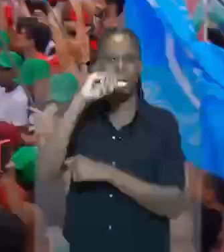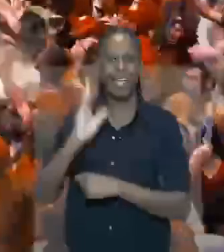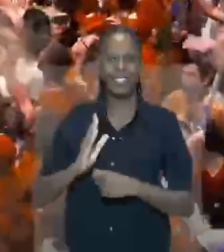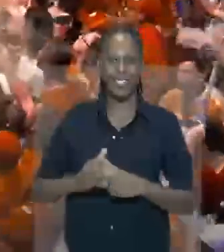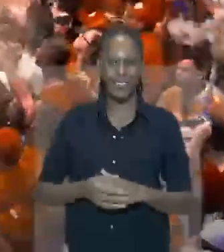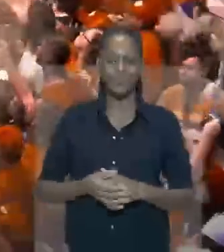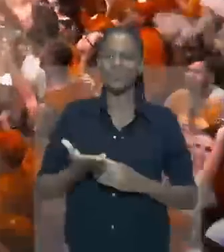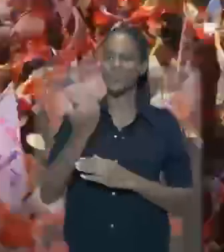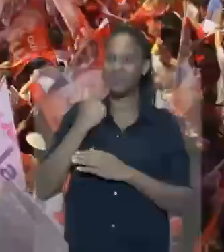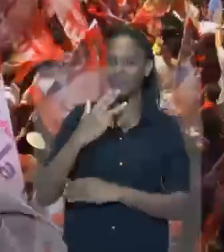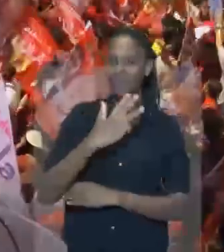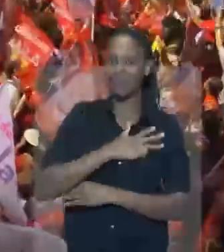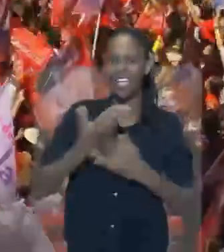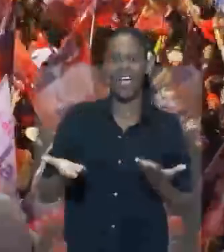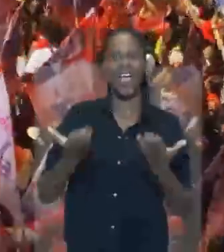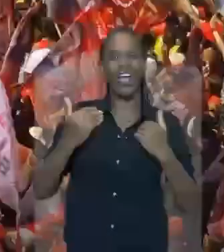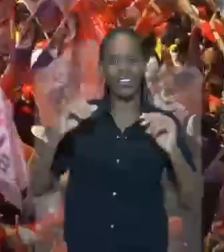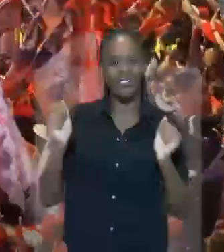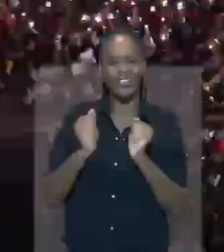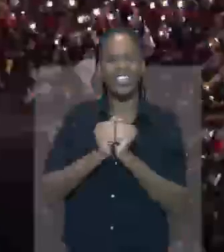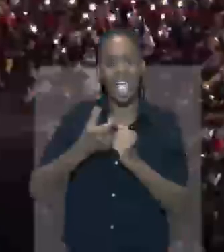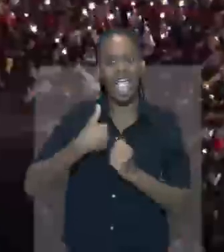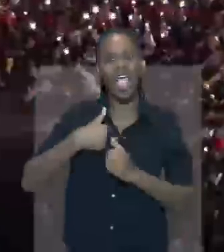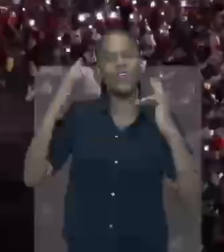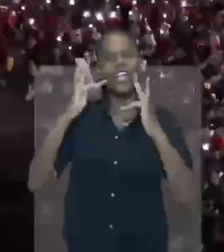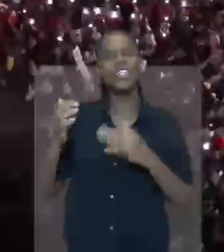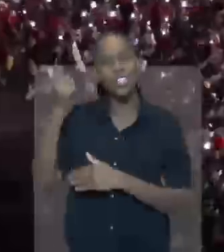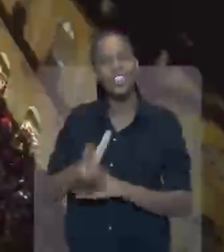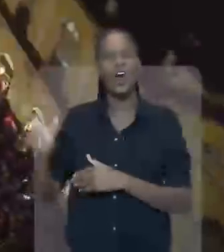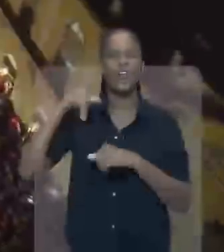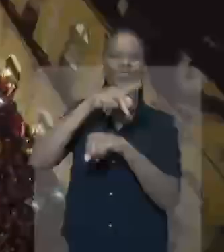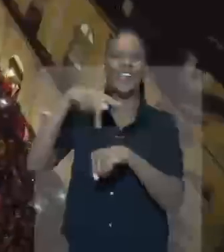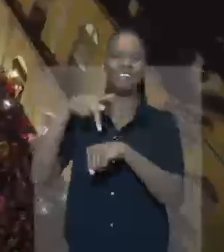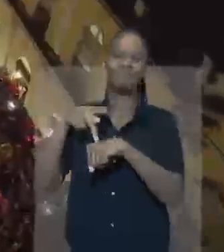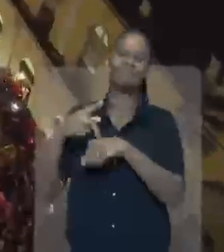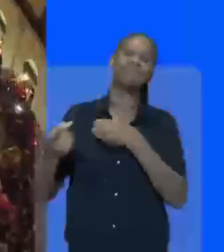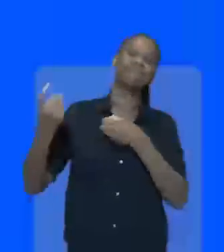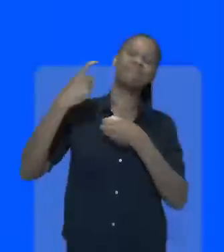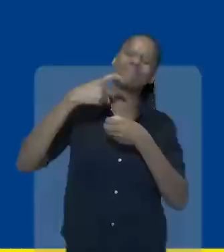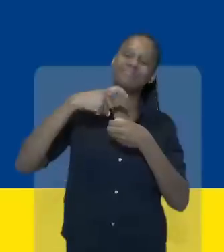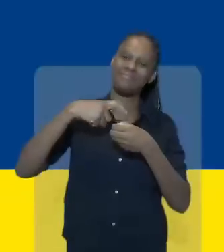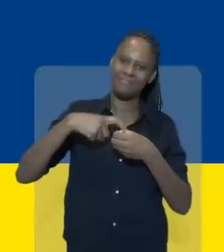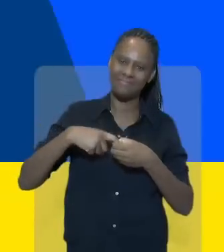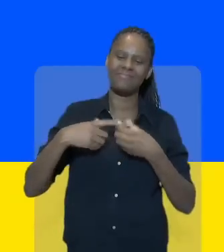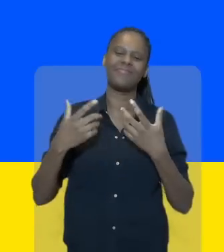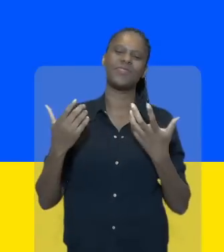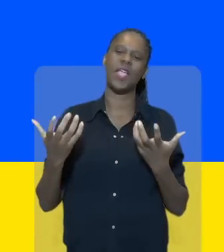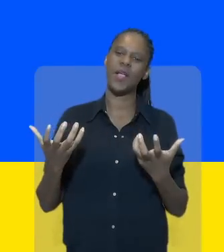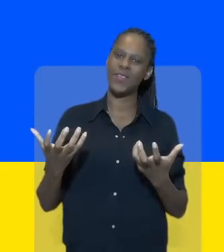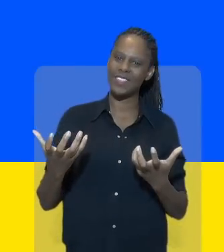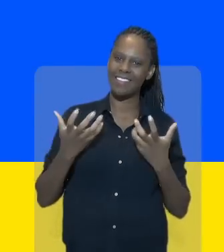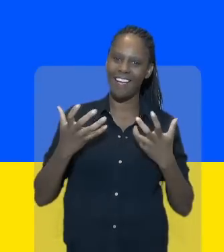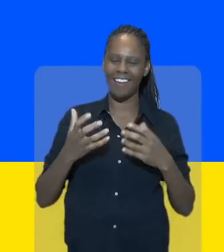mudar o meu país. E vamos junto agora é Lula lá, quero de novo ser feliz. Quero mudar